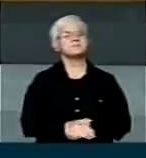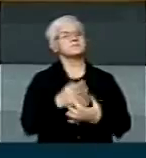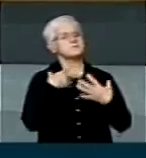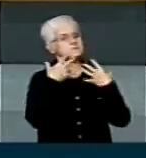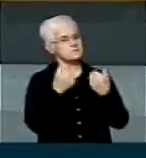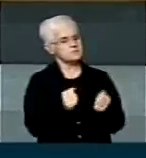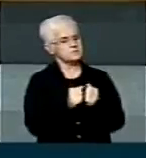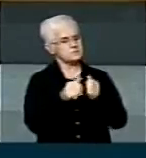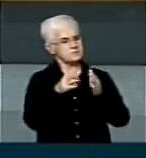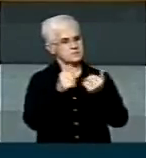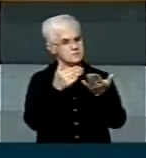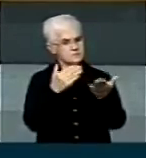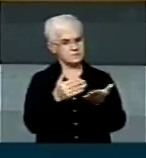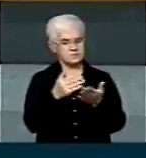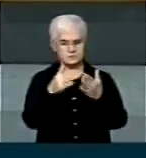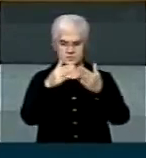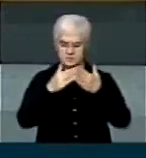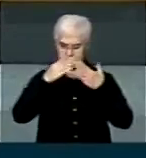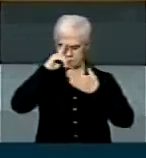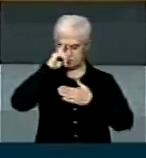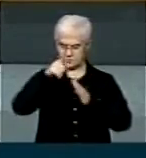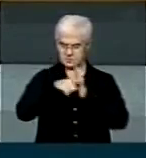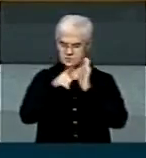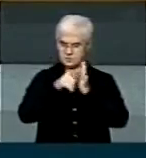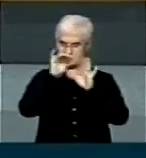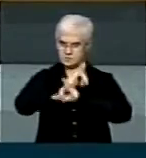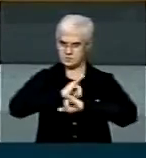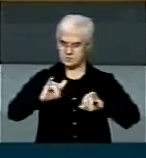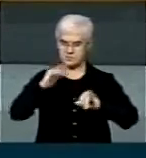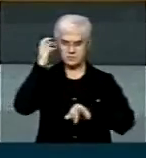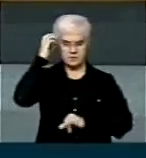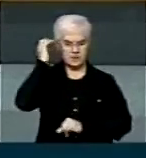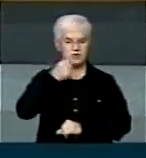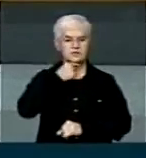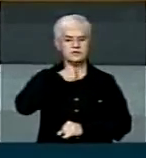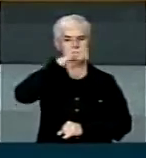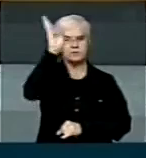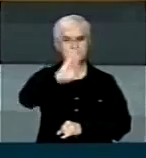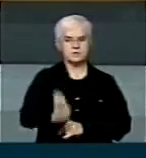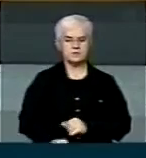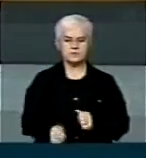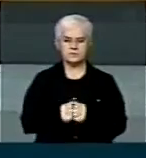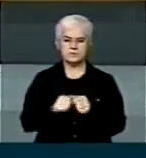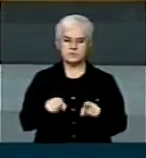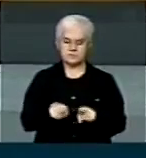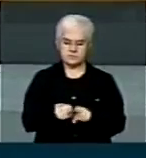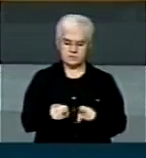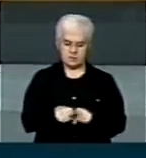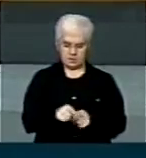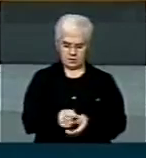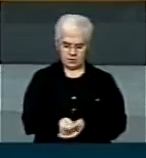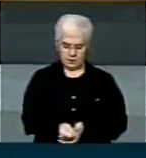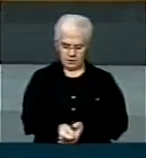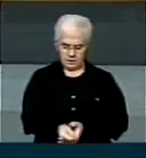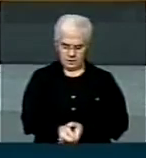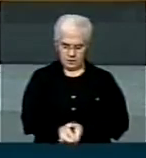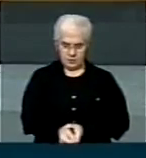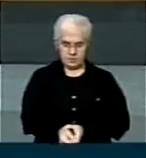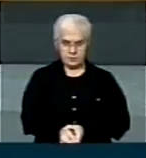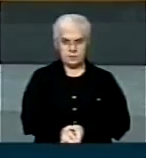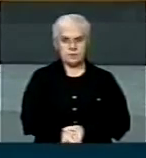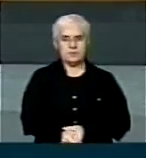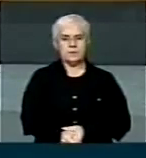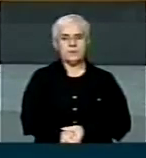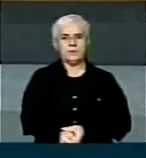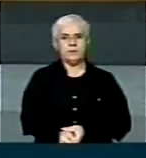Pedido de V. Exª, determino da V. Exª e da Ministra e Deputada Maria do Rosário, acolho